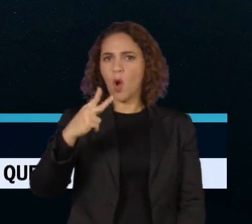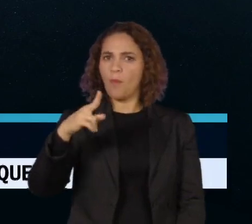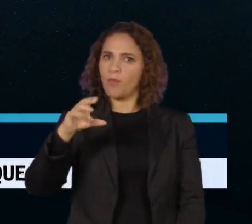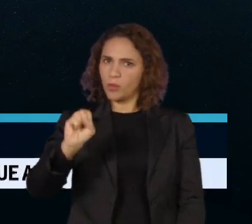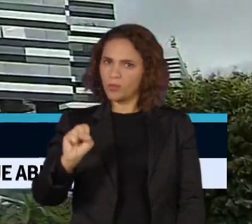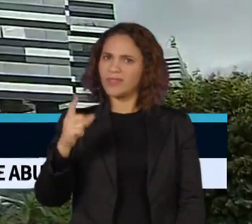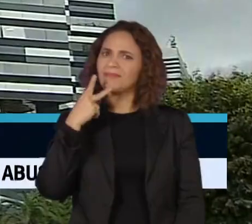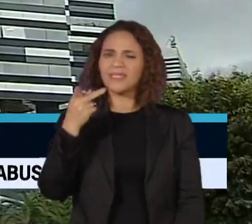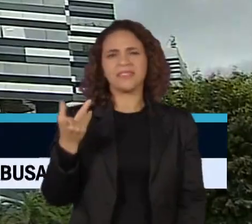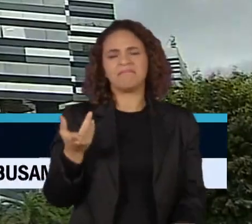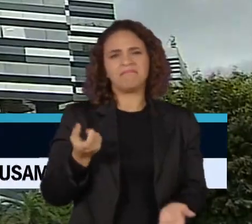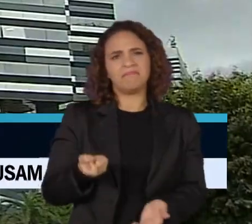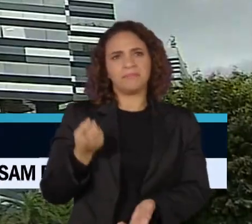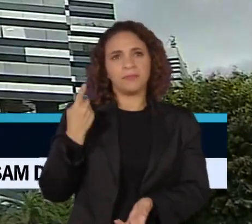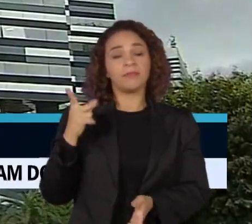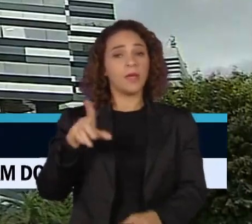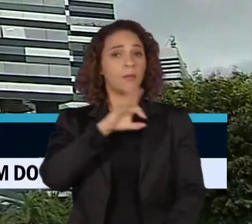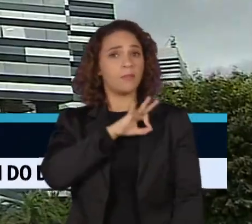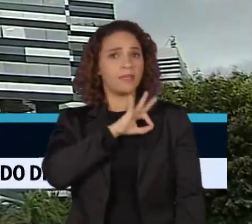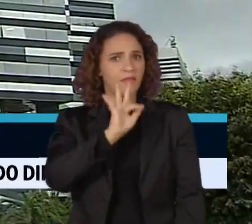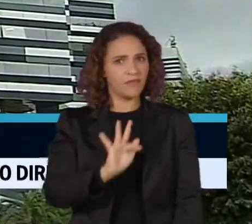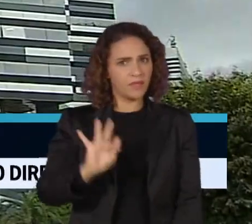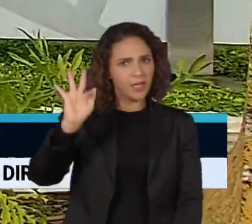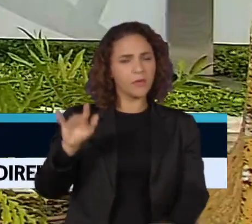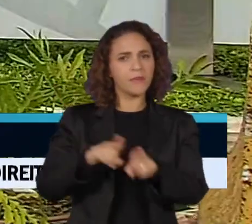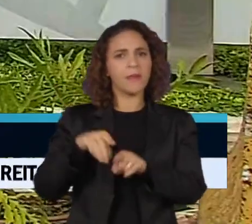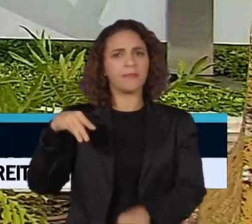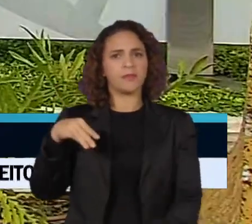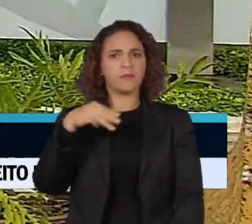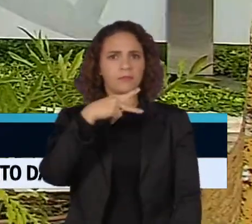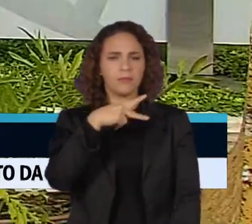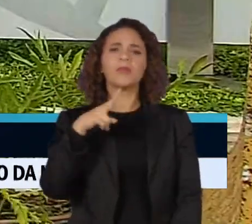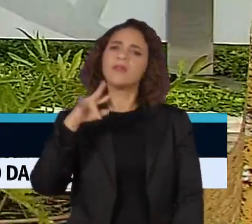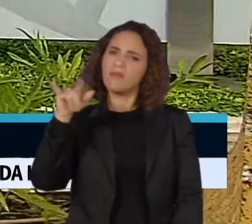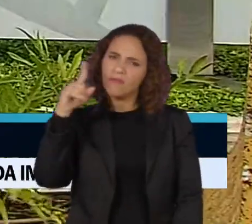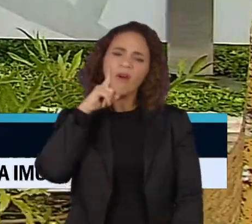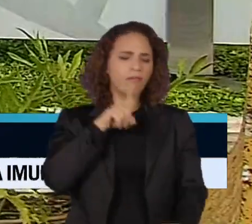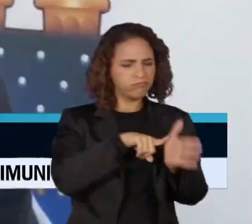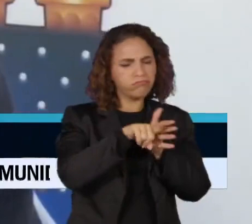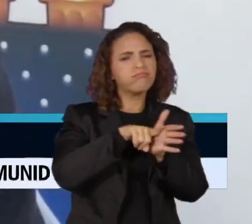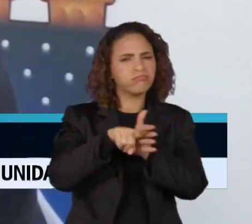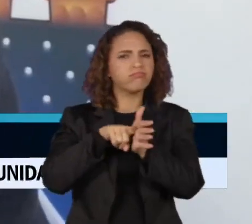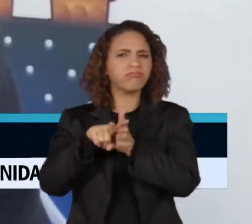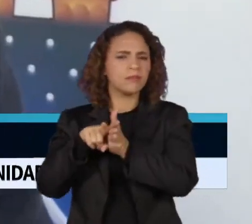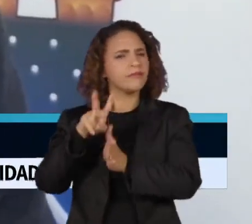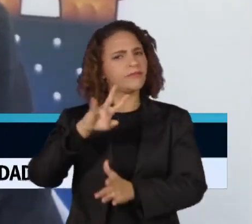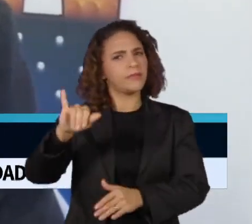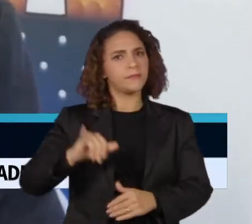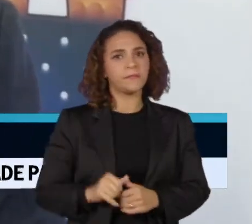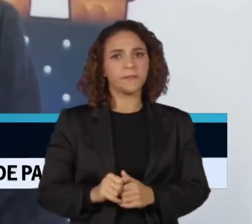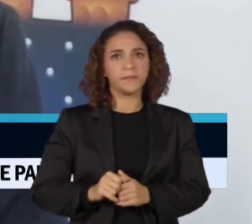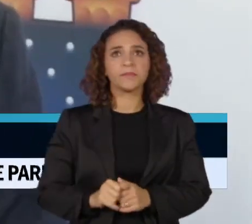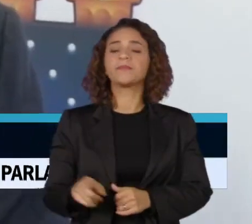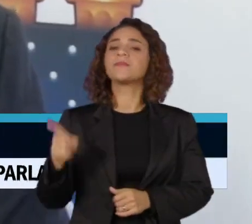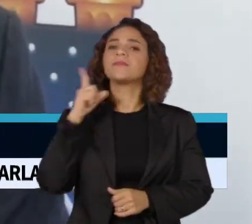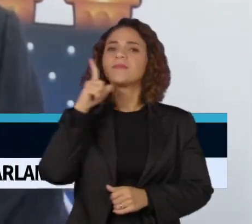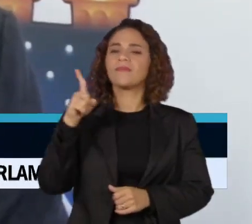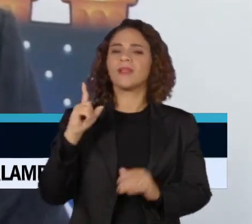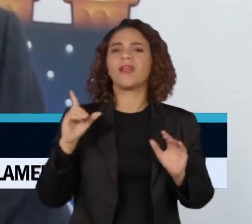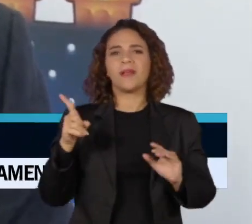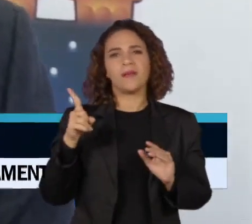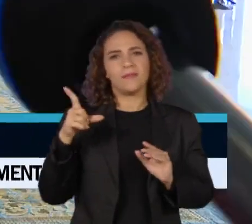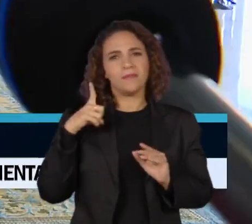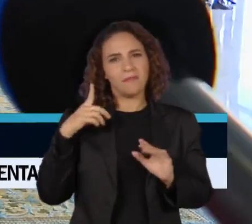muito heterodoxo e que a Polícia Federal e o Ministério Público vão se debruçar sobre isso. O ministro do Tribunal de Contas da União,